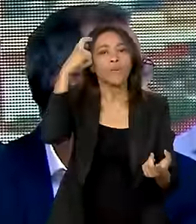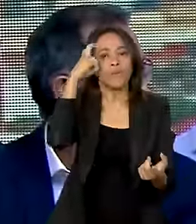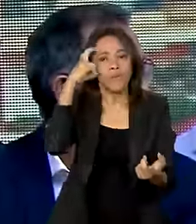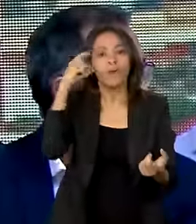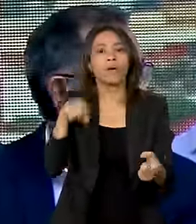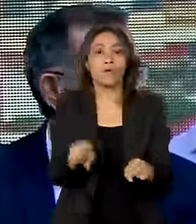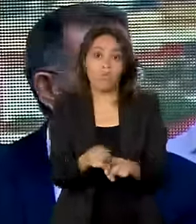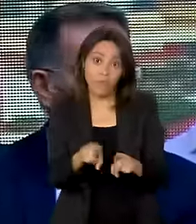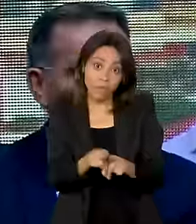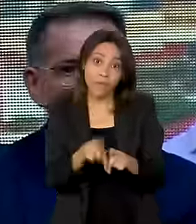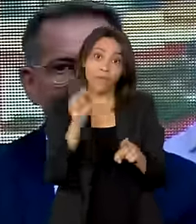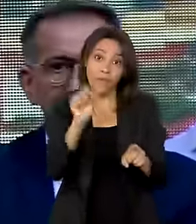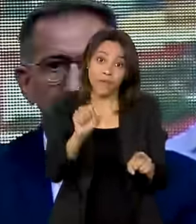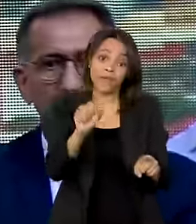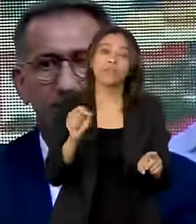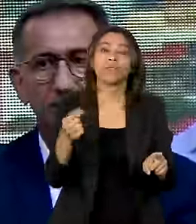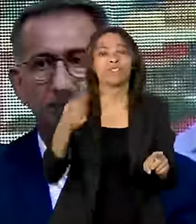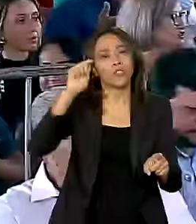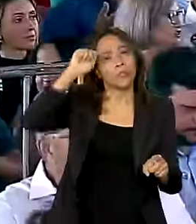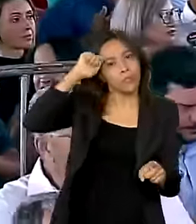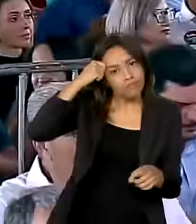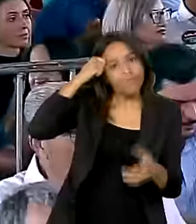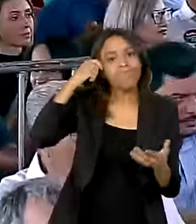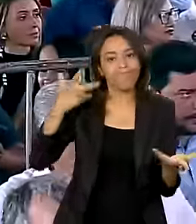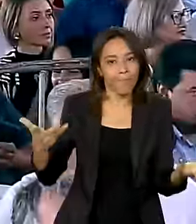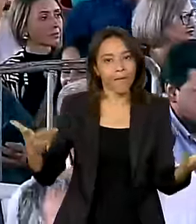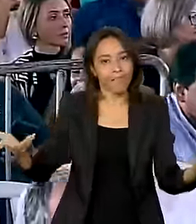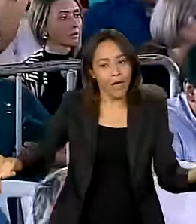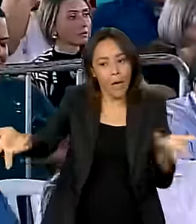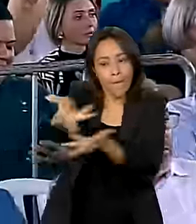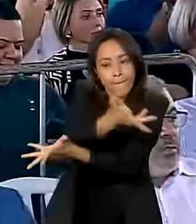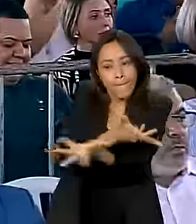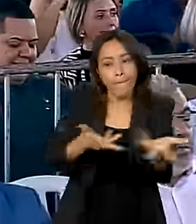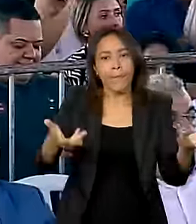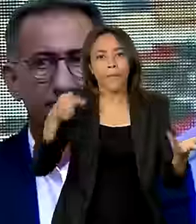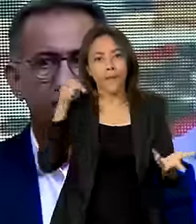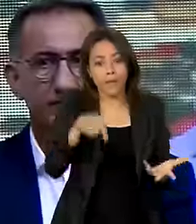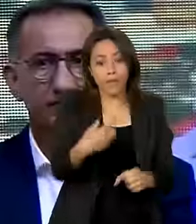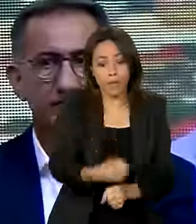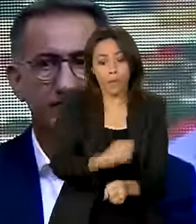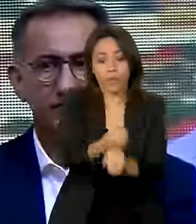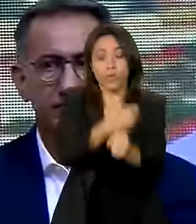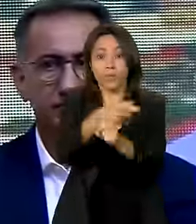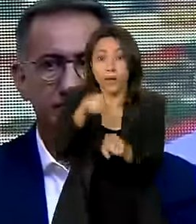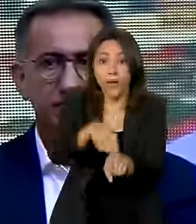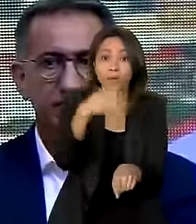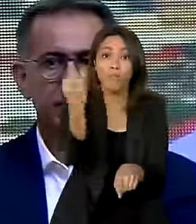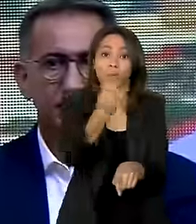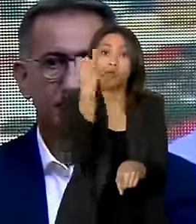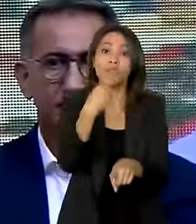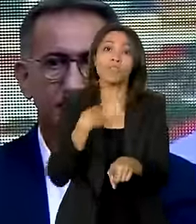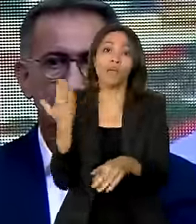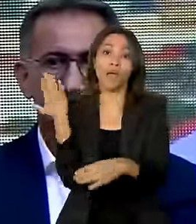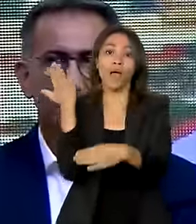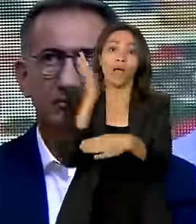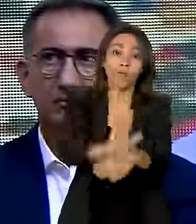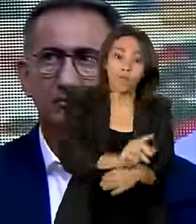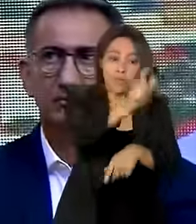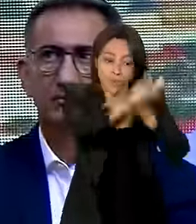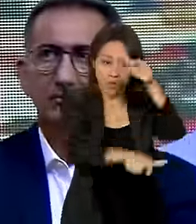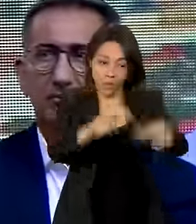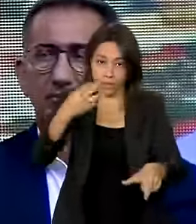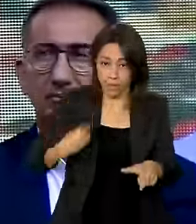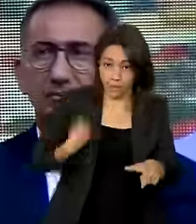e inclusive do ponto de vista racial. Essa obra tão importante que vai salvar vidas, que vai dar tranquilidade aos